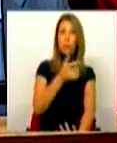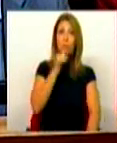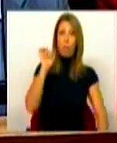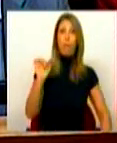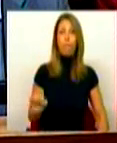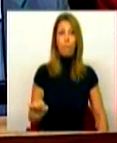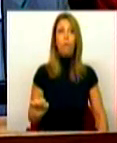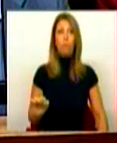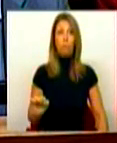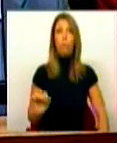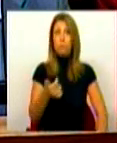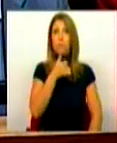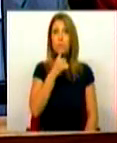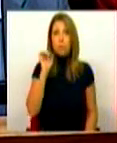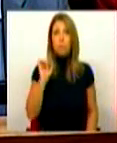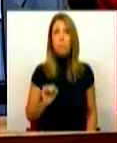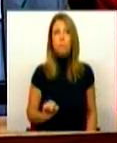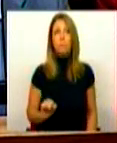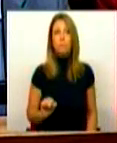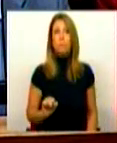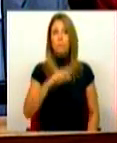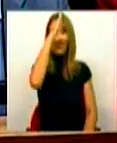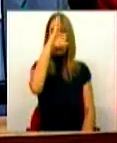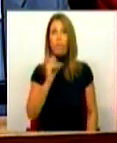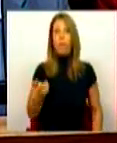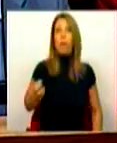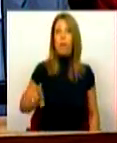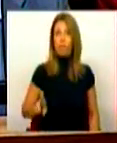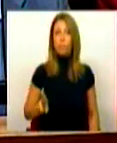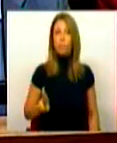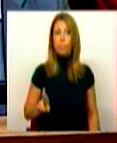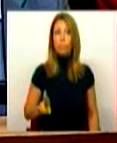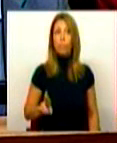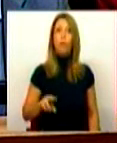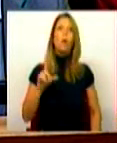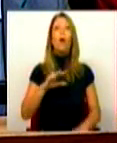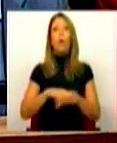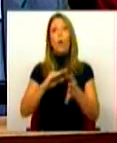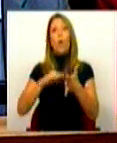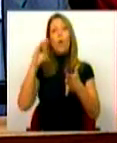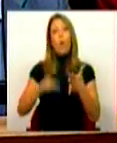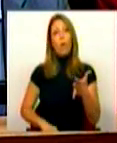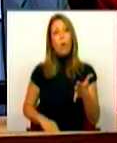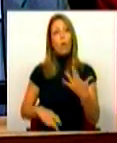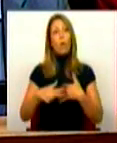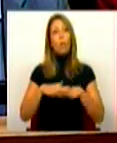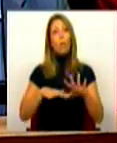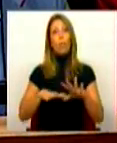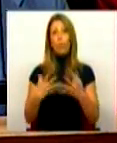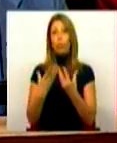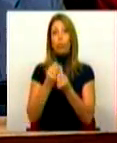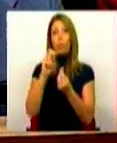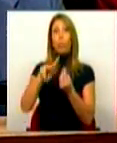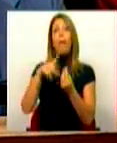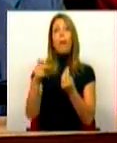decisão que tinha sido tomada pelo Governo anterior, pela contrato que tinha sido celebrado com a ANA no